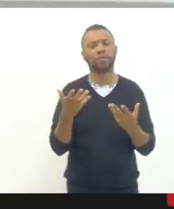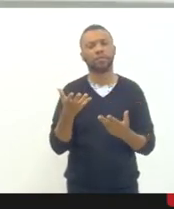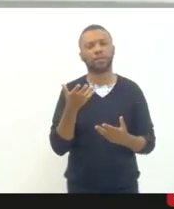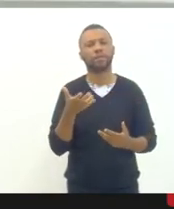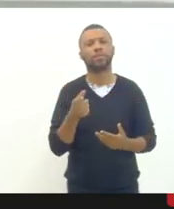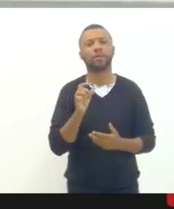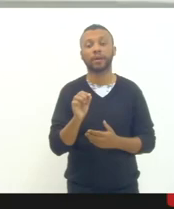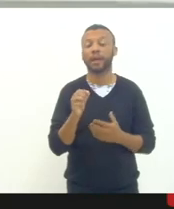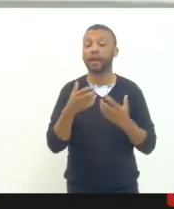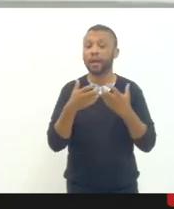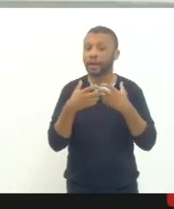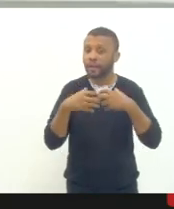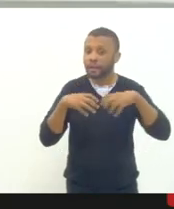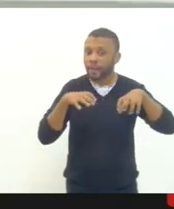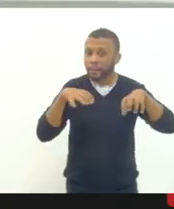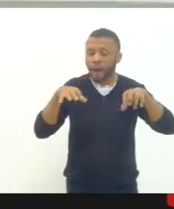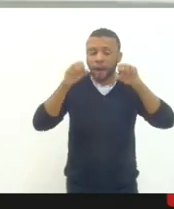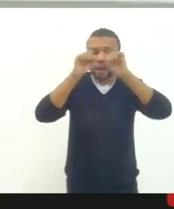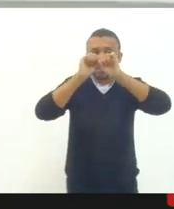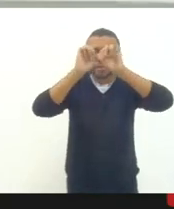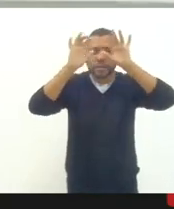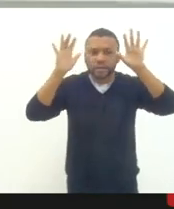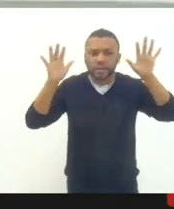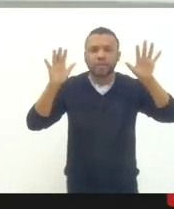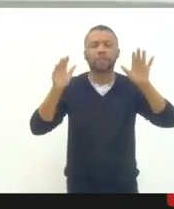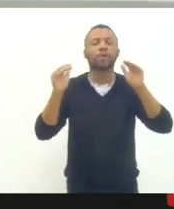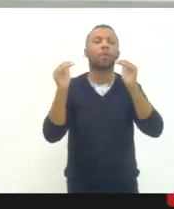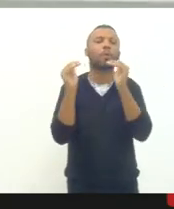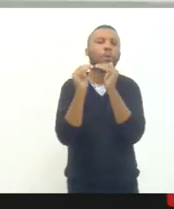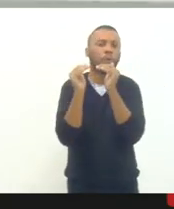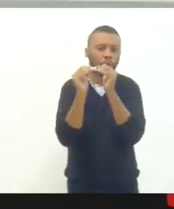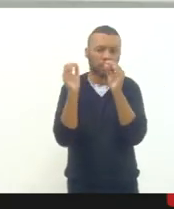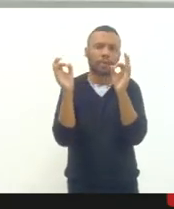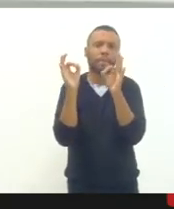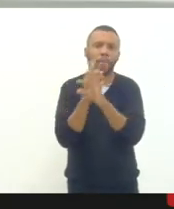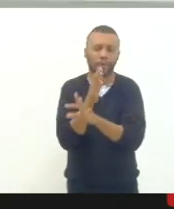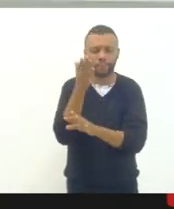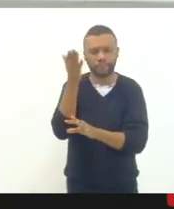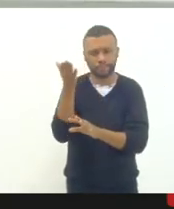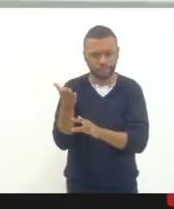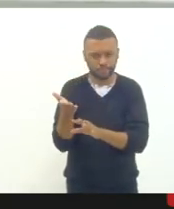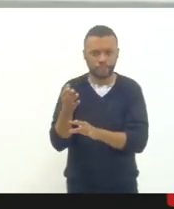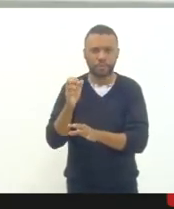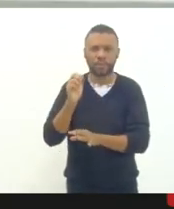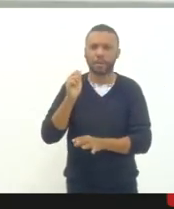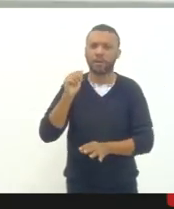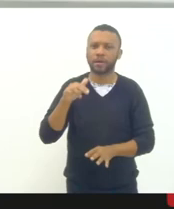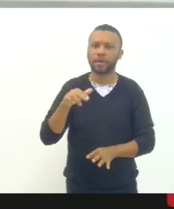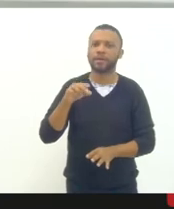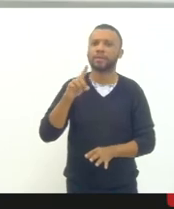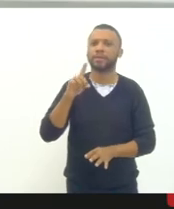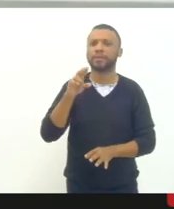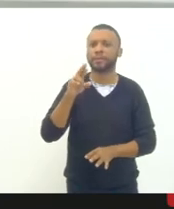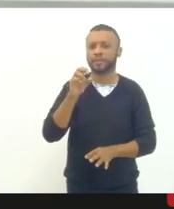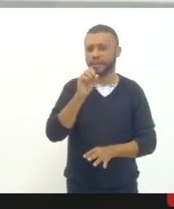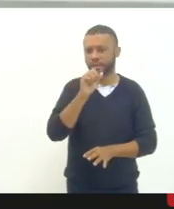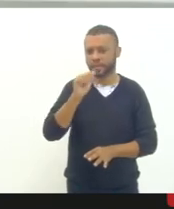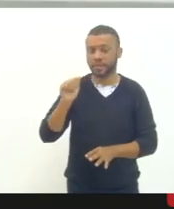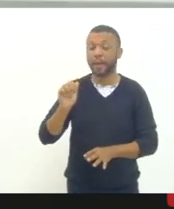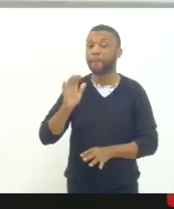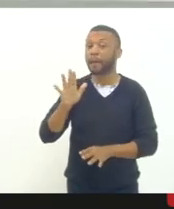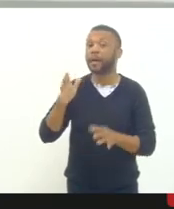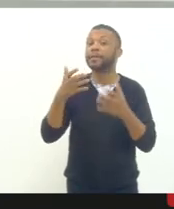separar claramente quer dizer de concordar inteiramente com você Andressa mas de separar